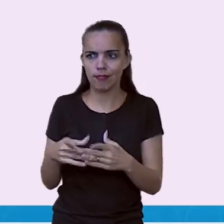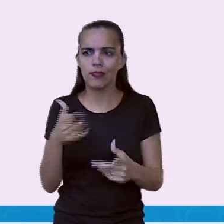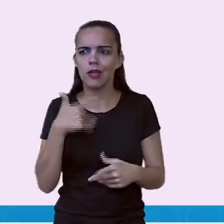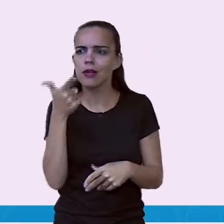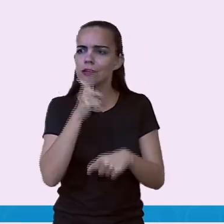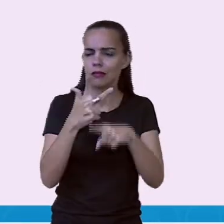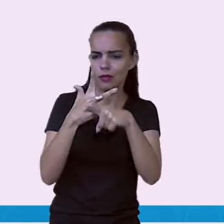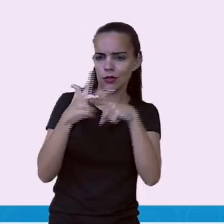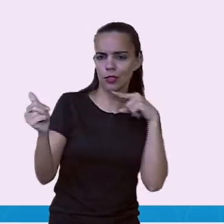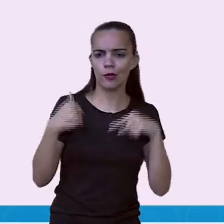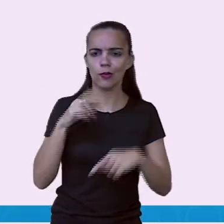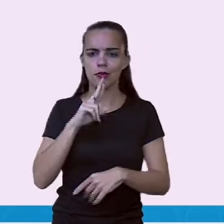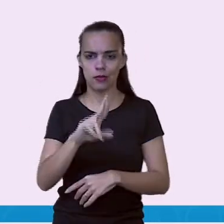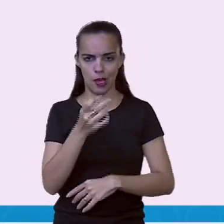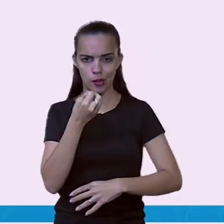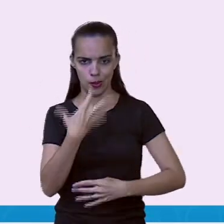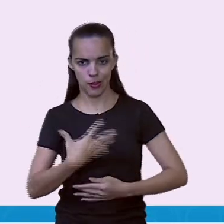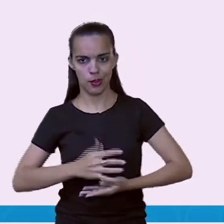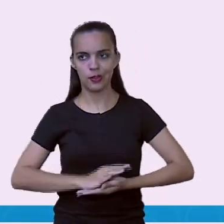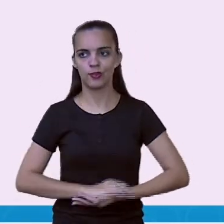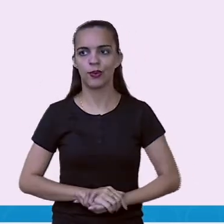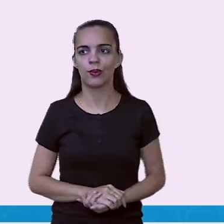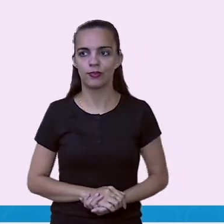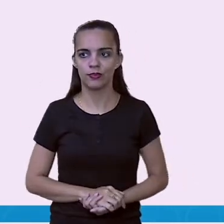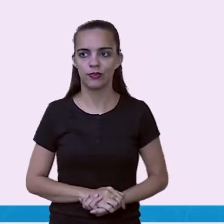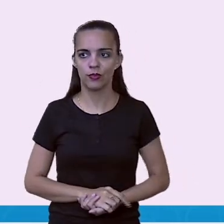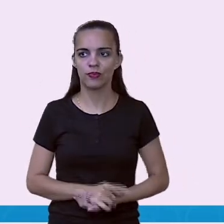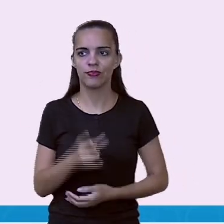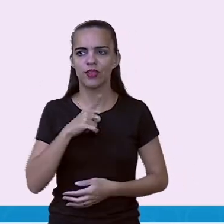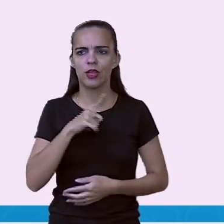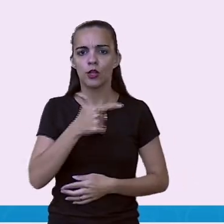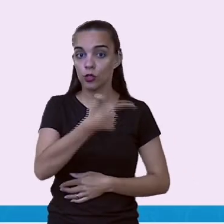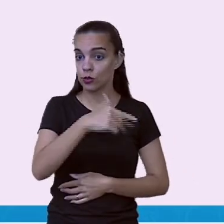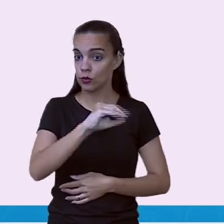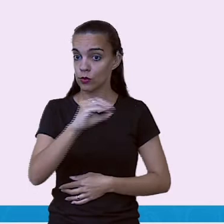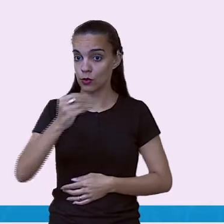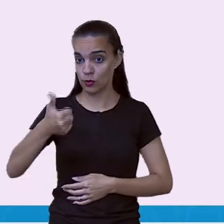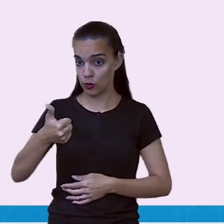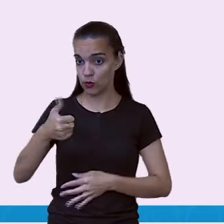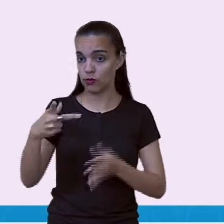conseguiu o resultado em cima do México, em 2001.